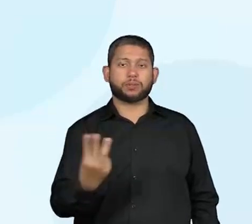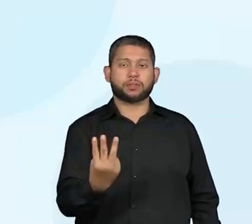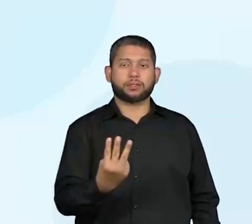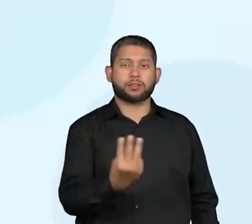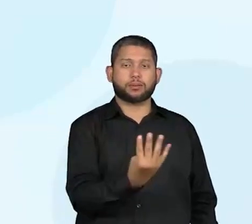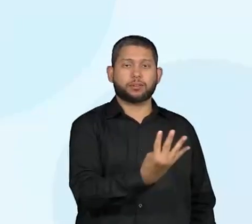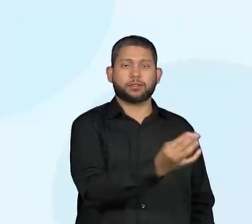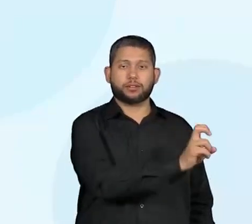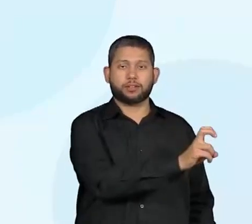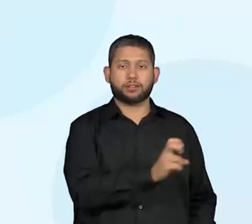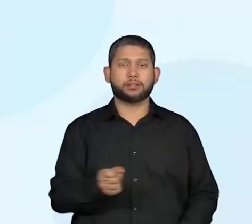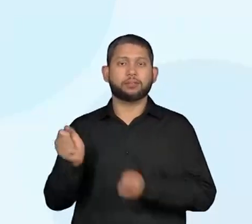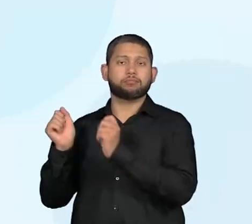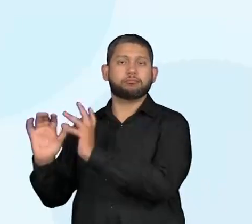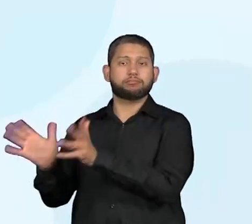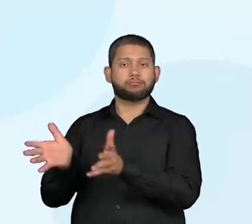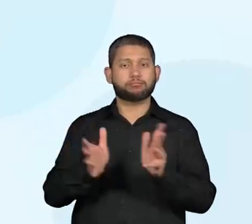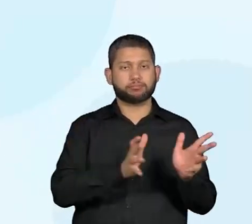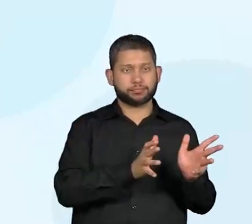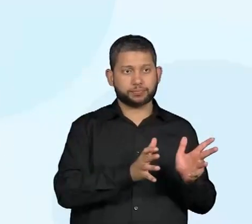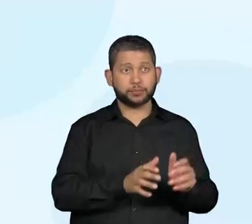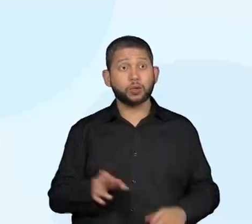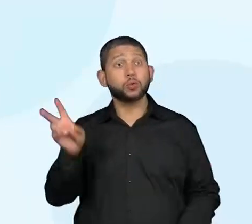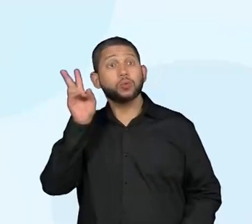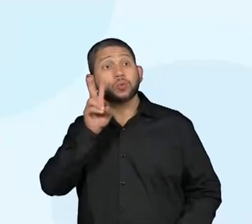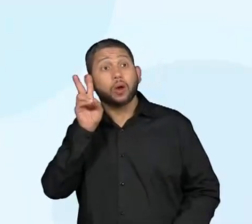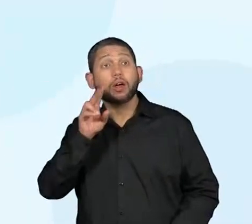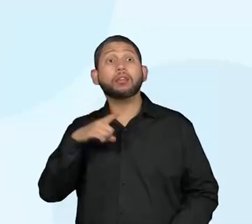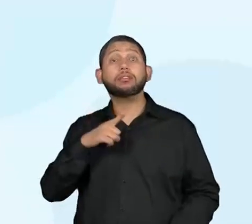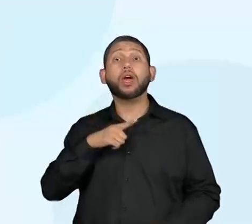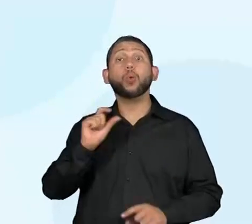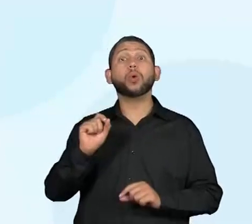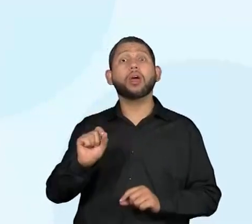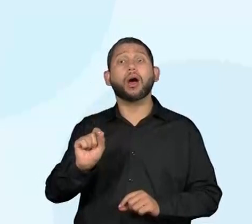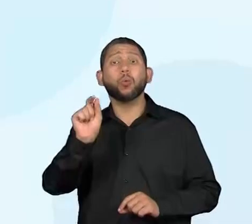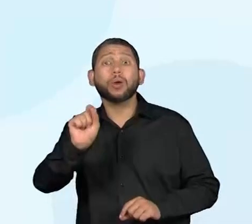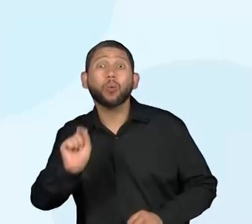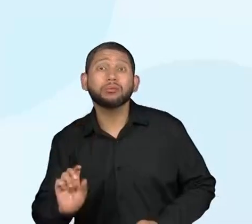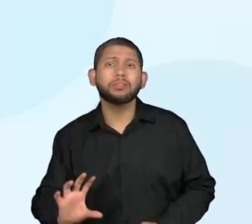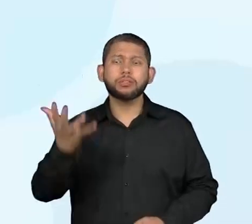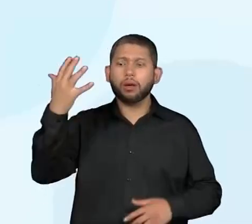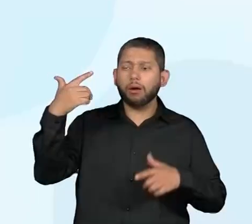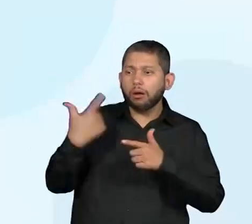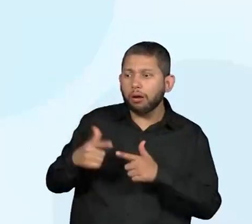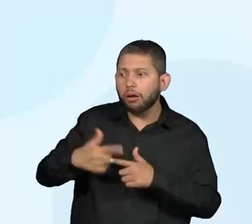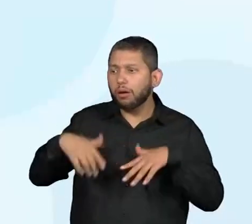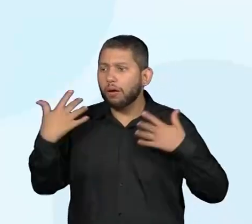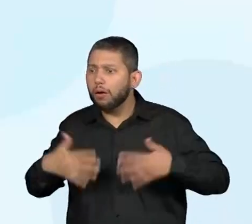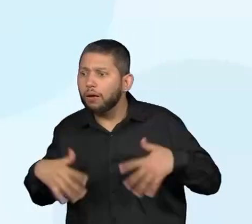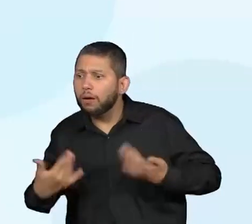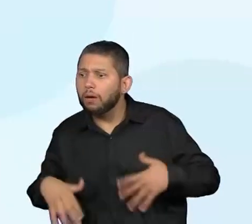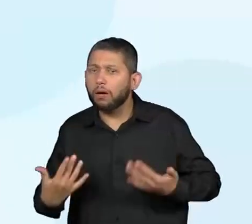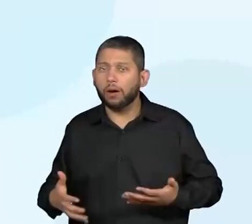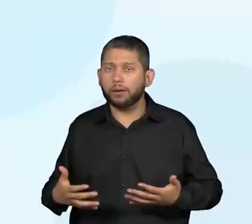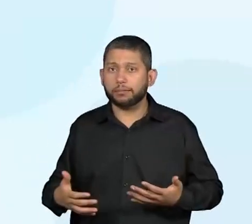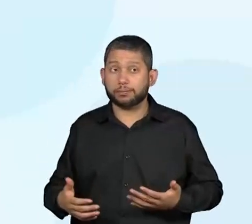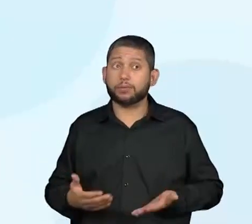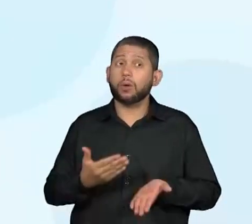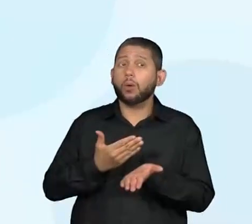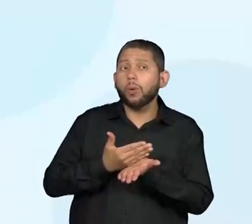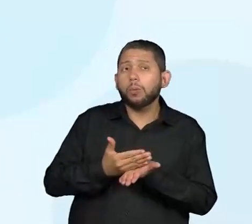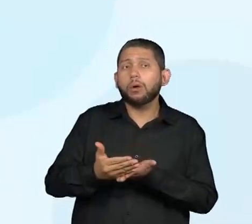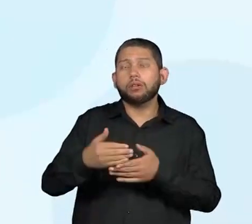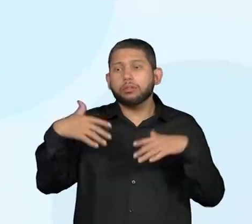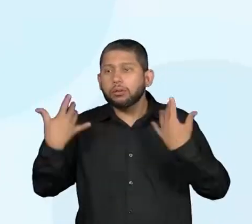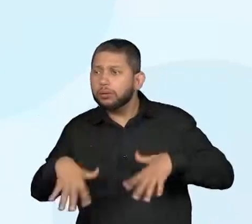essa? O acontece sempre numa história? Uma complicação. Algo precisa acontecer. Precisa